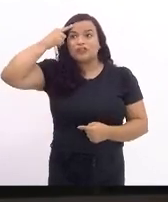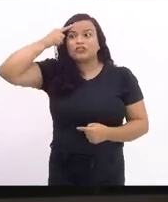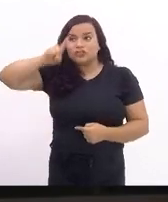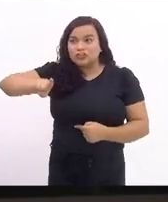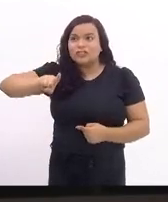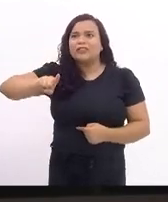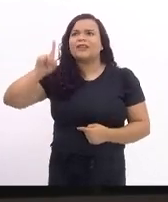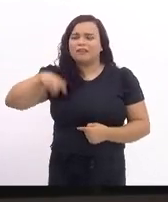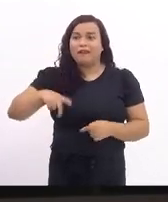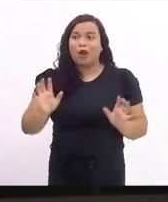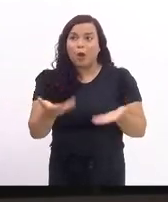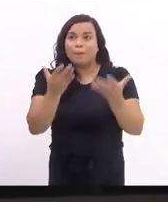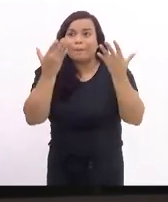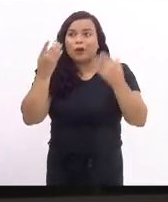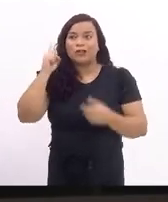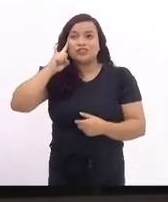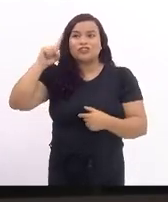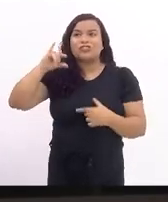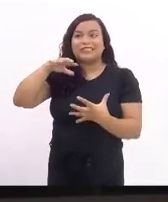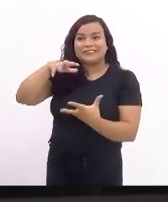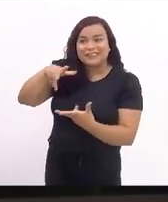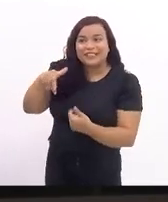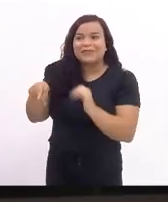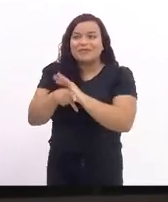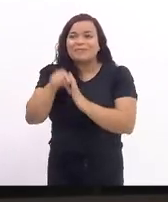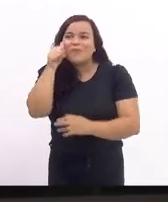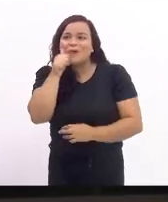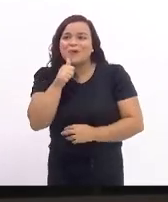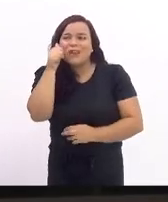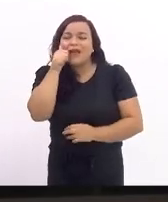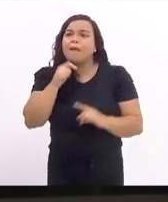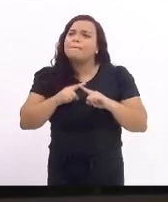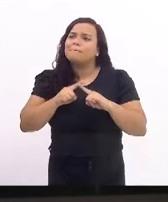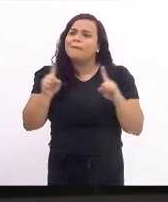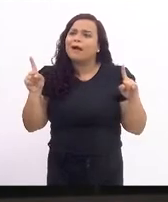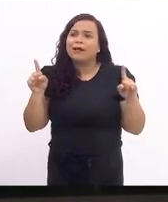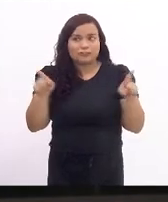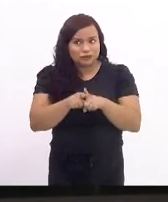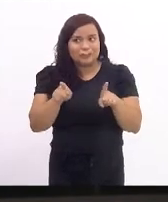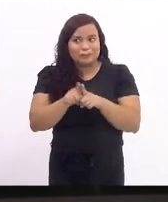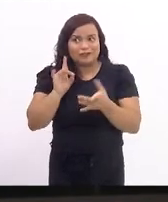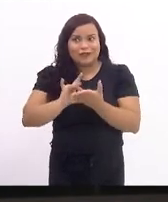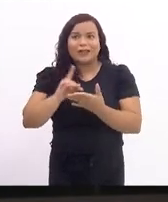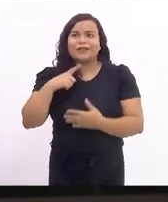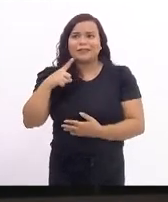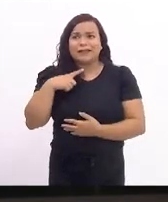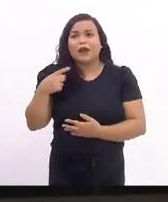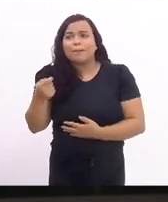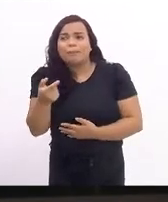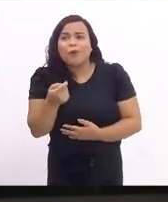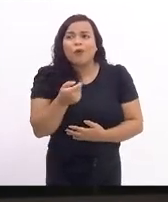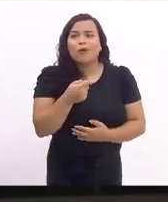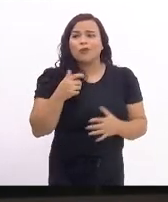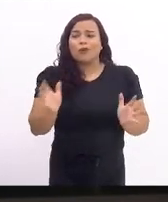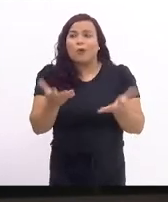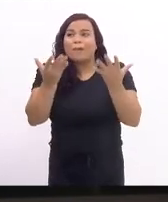onde se comemora o Dia Internacional da Mulher, mas, na verdade, Tia Ju, nós temos muito pouco o que comemorar ainda